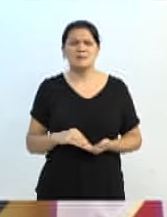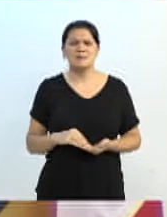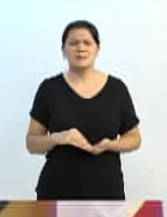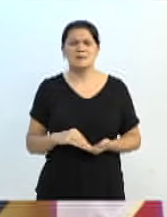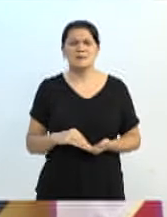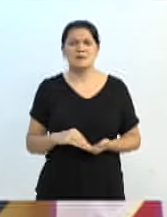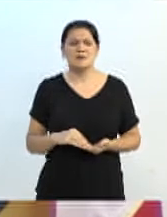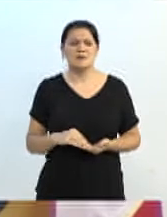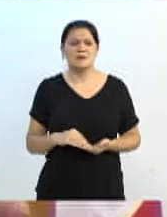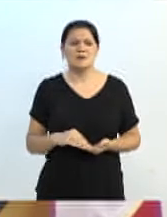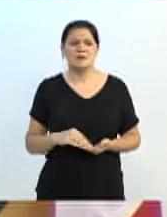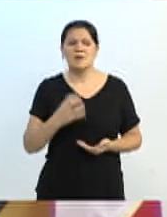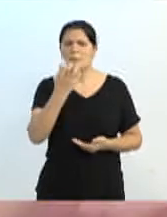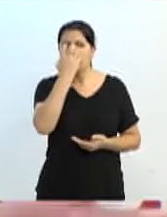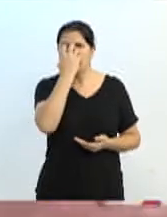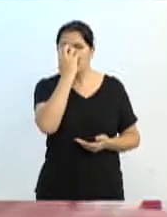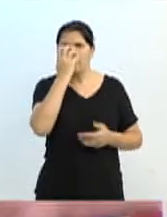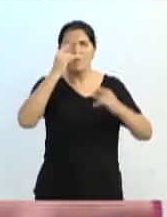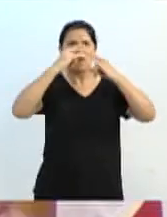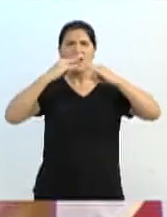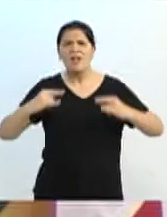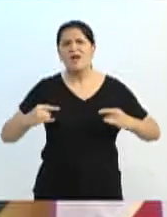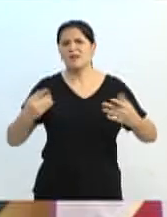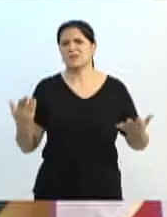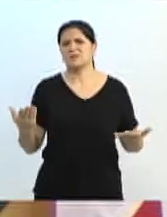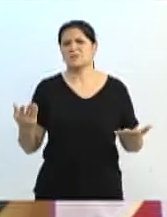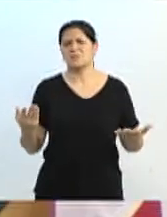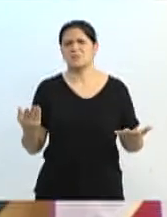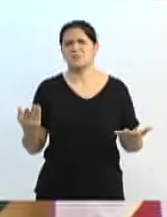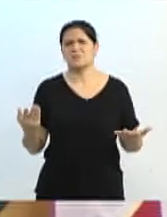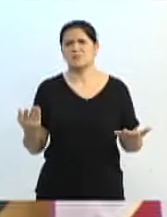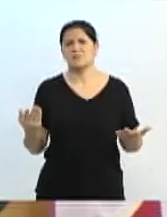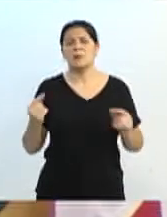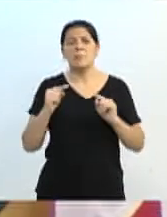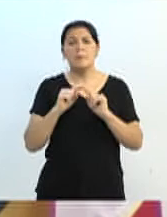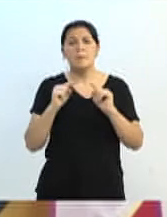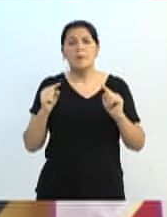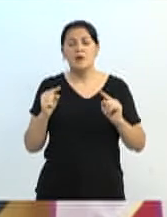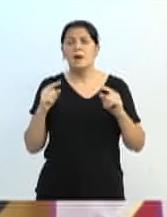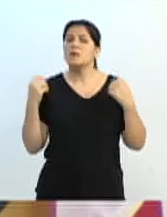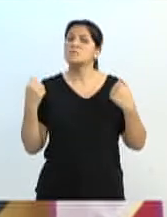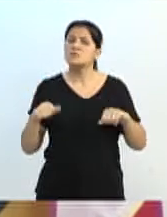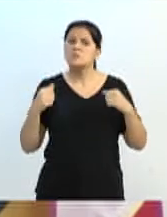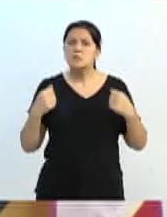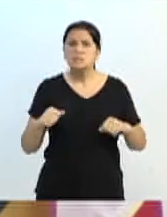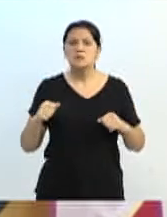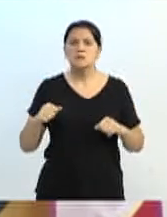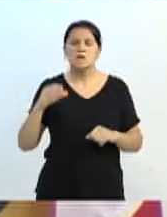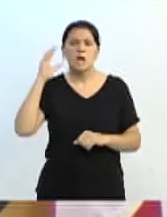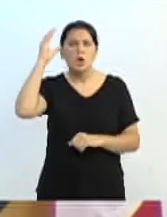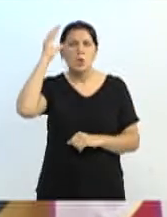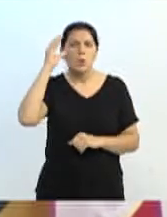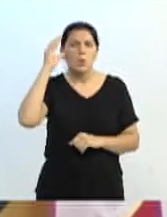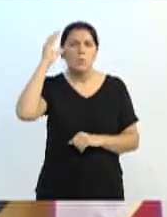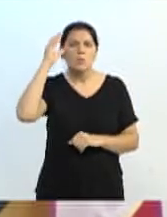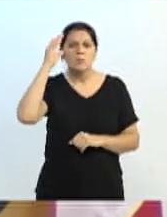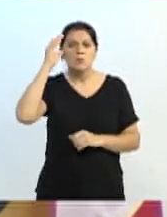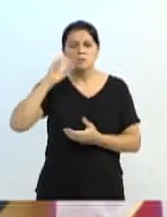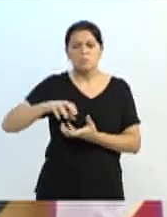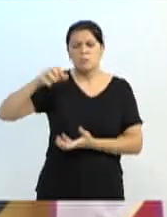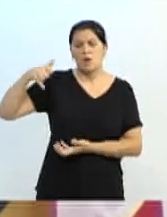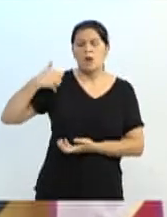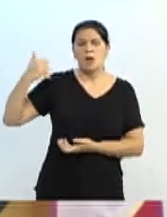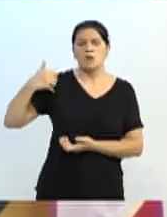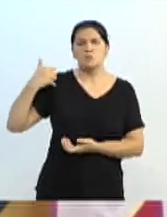infantil, talvez, aqui para nós. Mas nós temos que ser razoável, adulto, para que nós